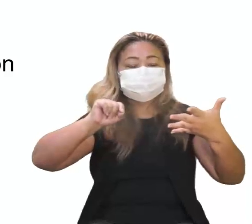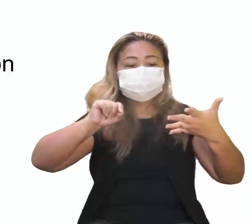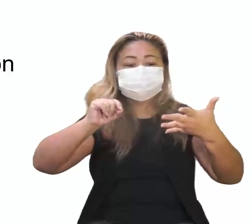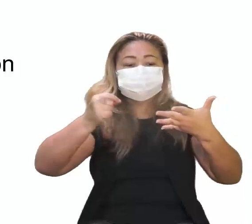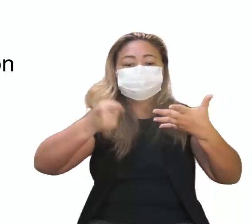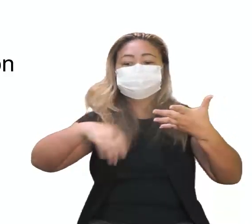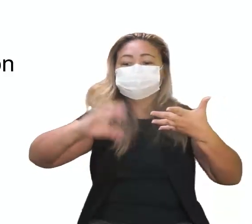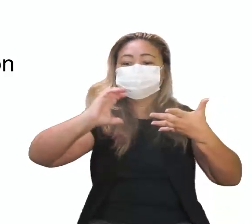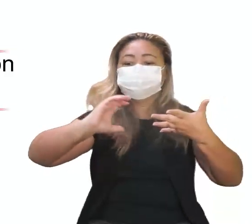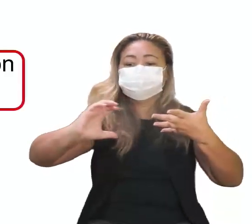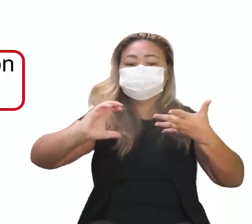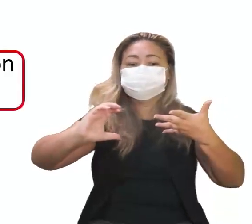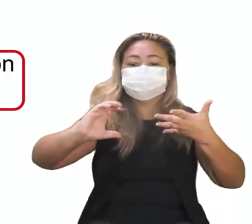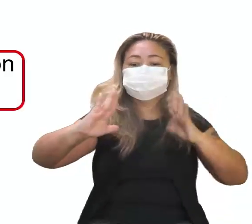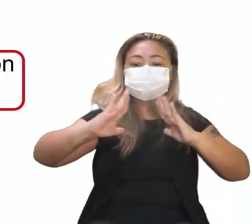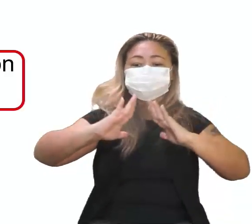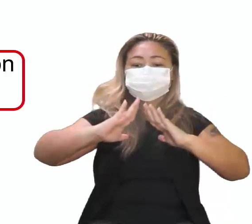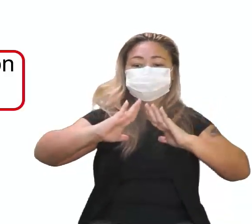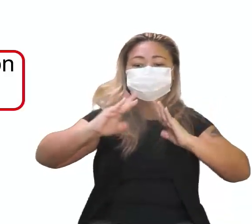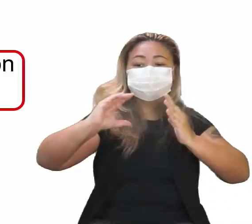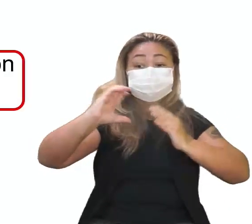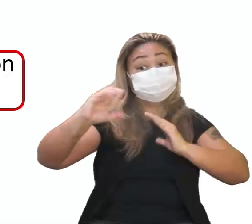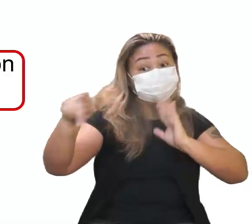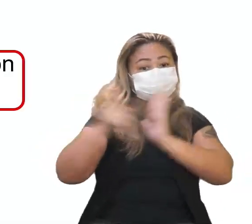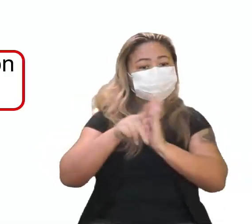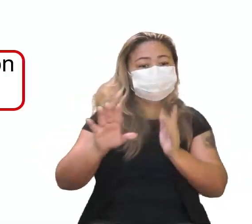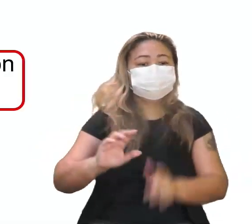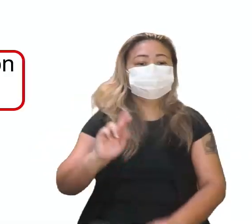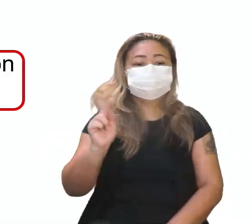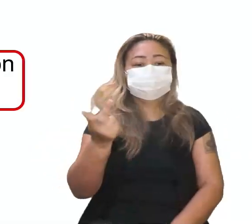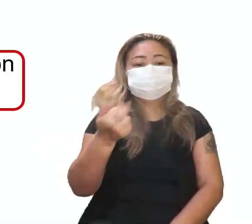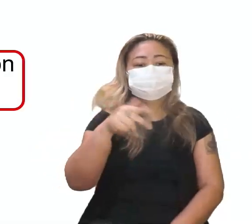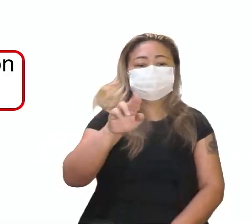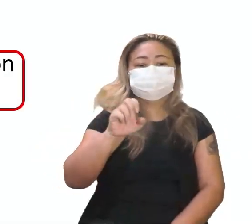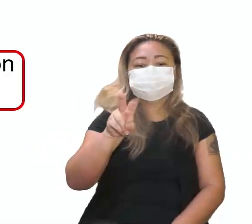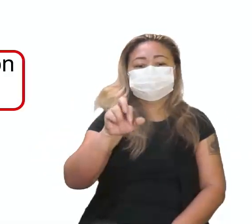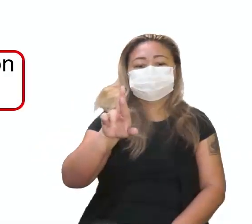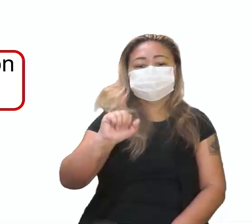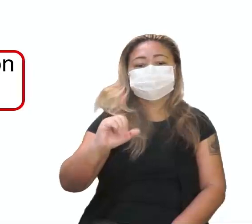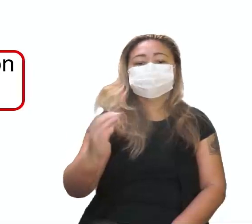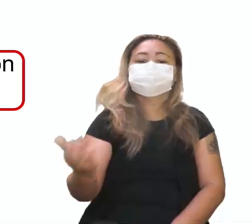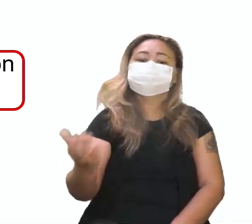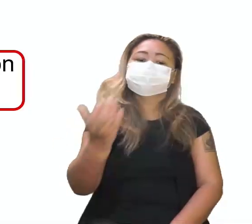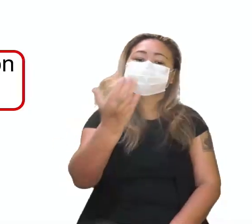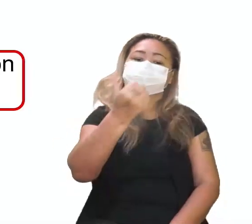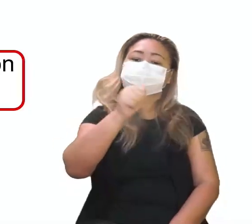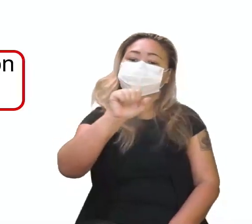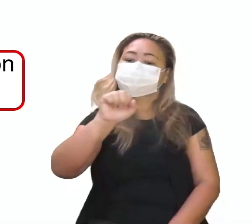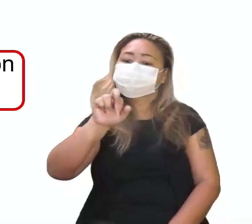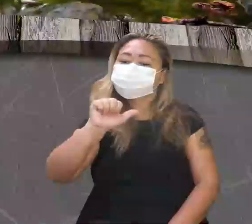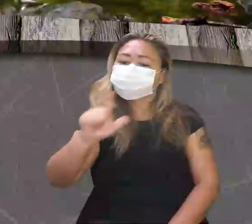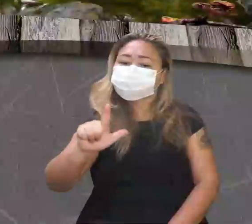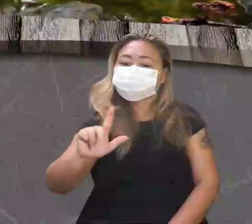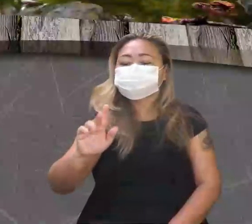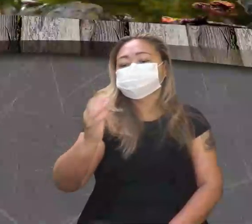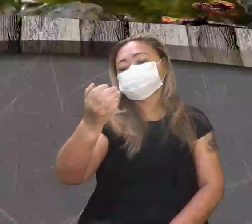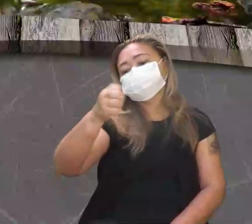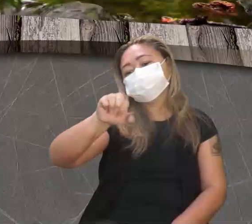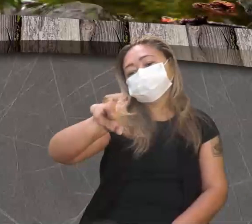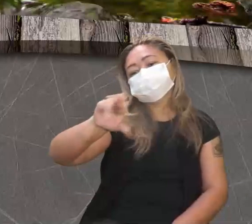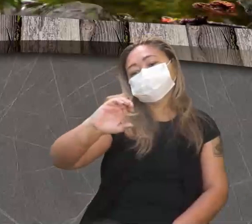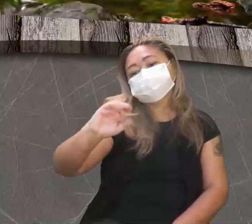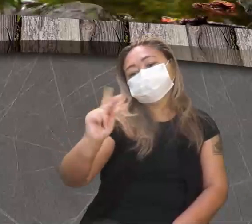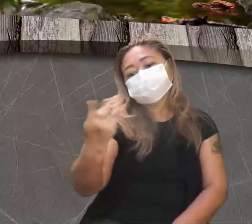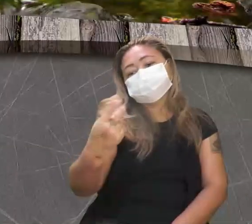C de casinha, né? Hugo, Carl e Eric foram aqueles botânicos que, então,